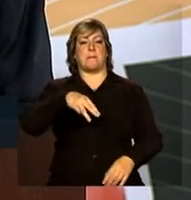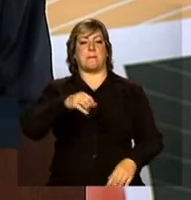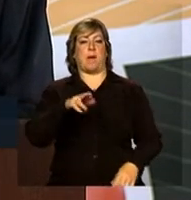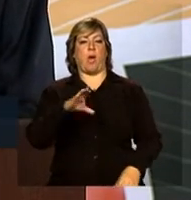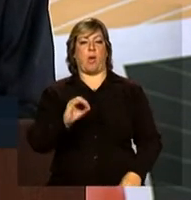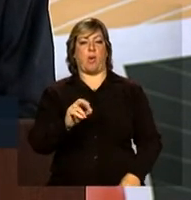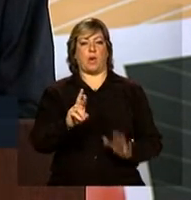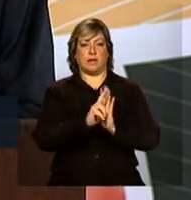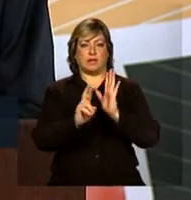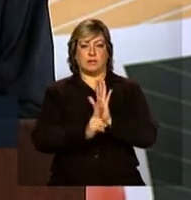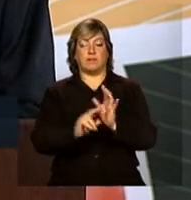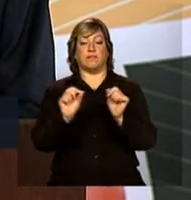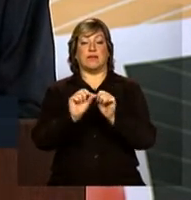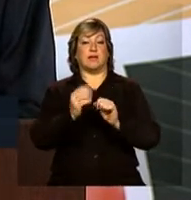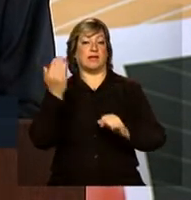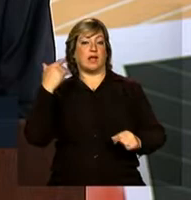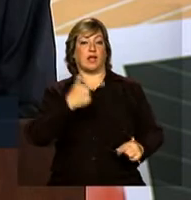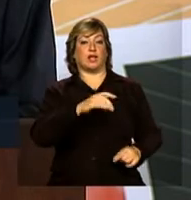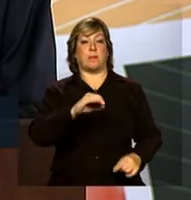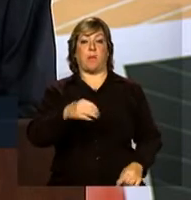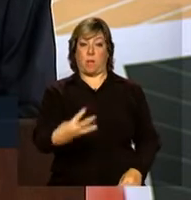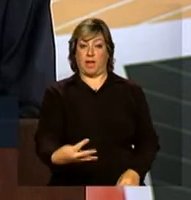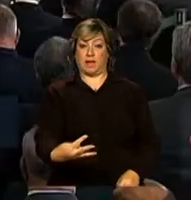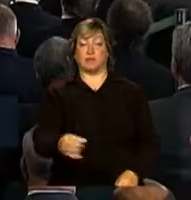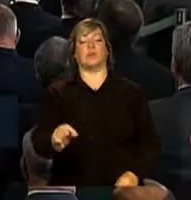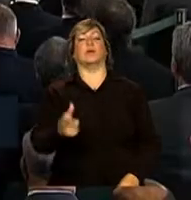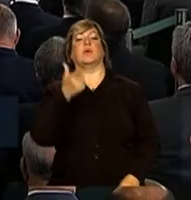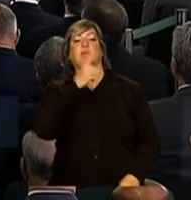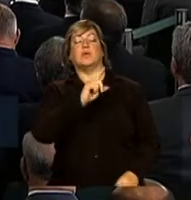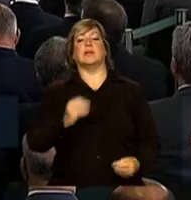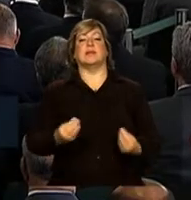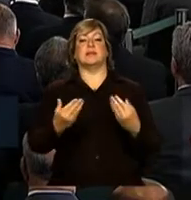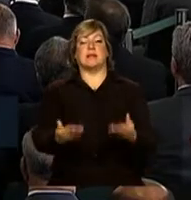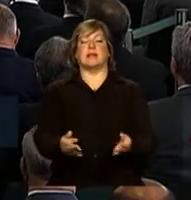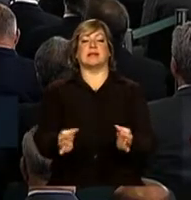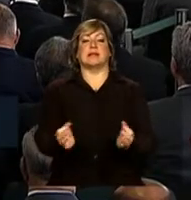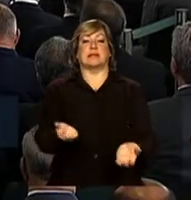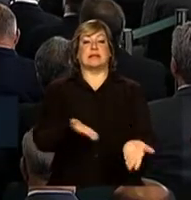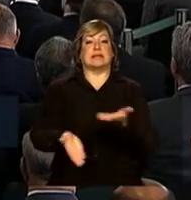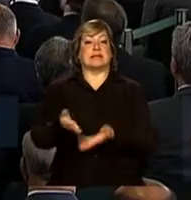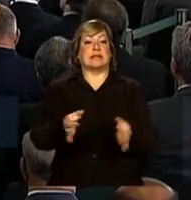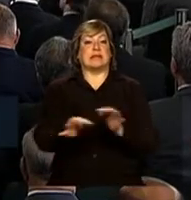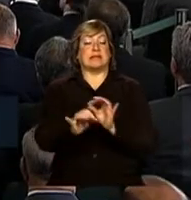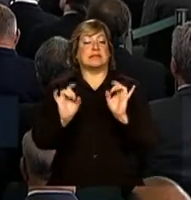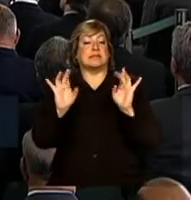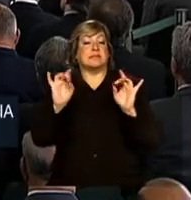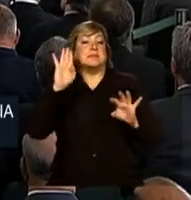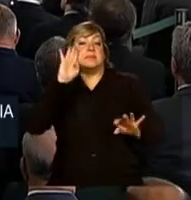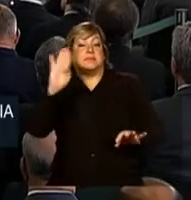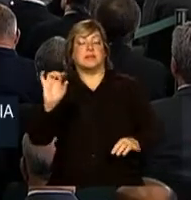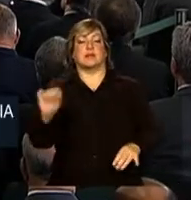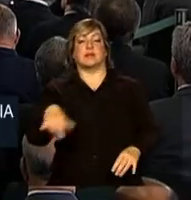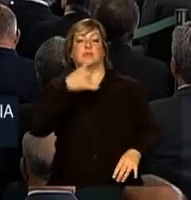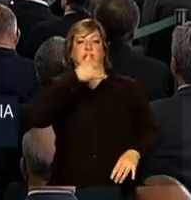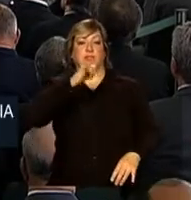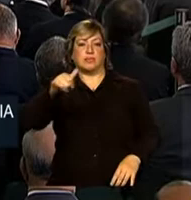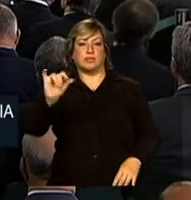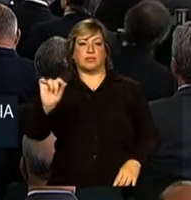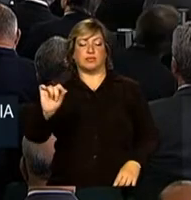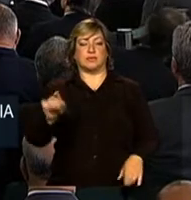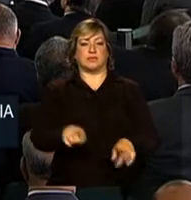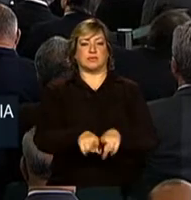estabelecido em 2004, que concede tratamento específico à energia elétrica